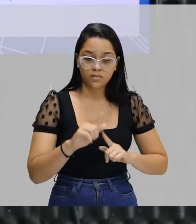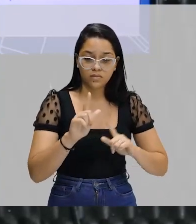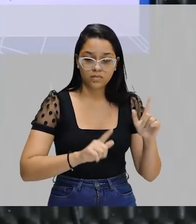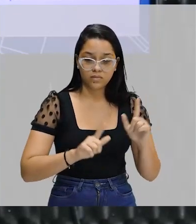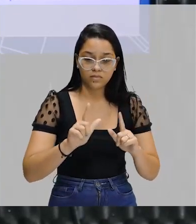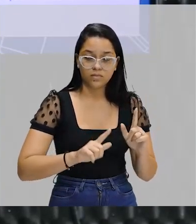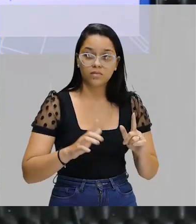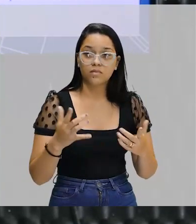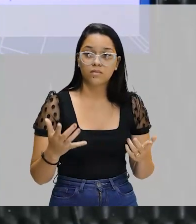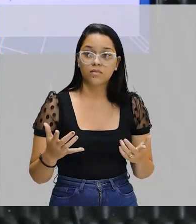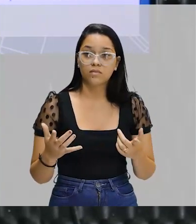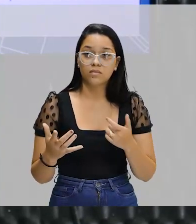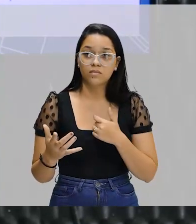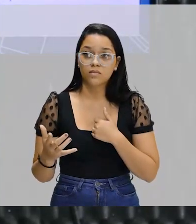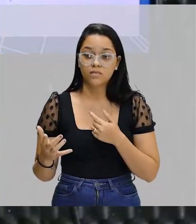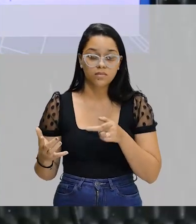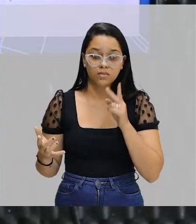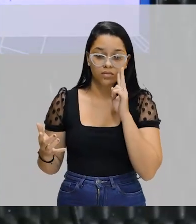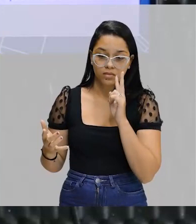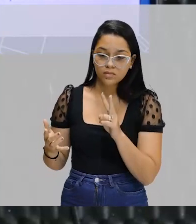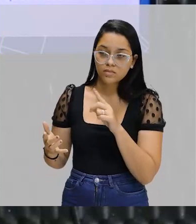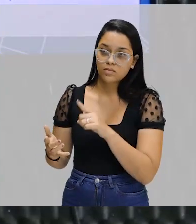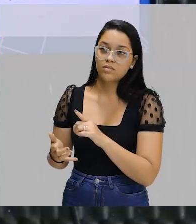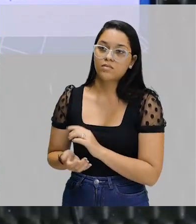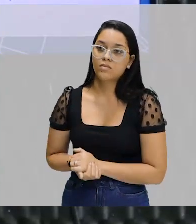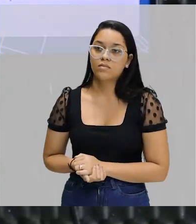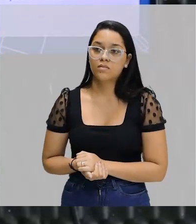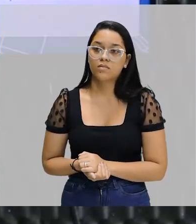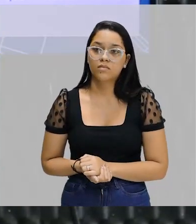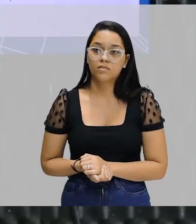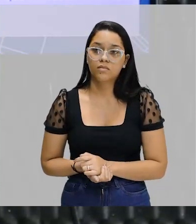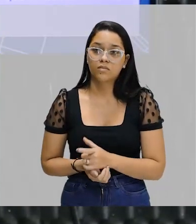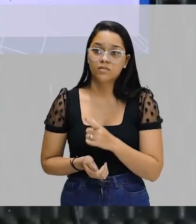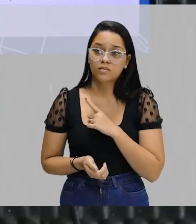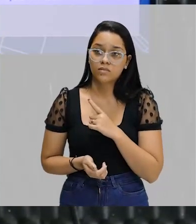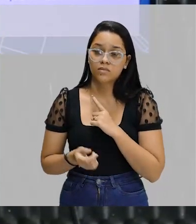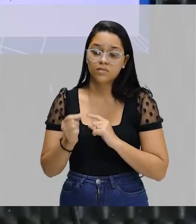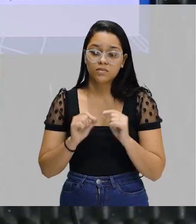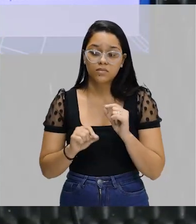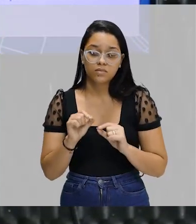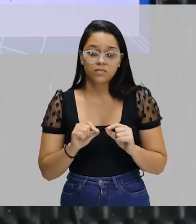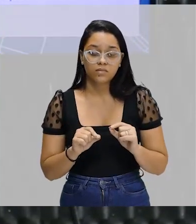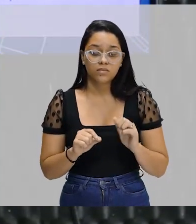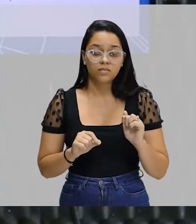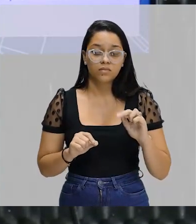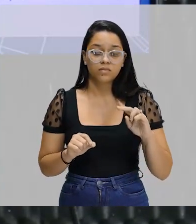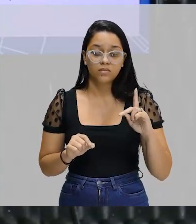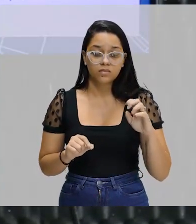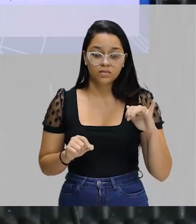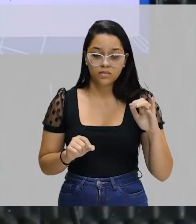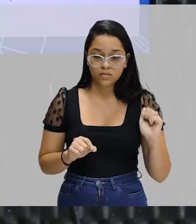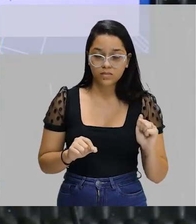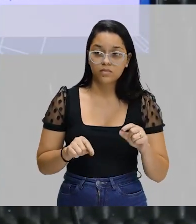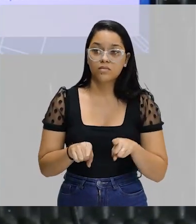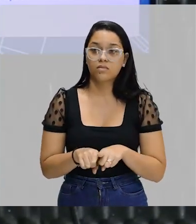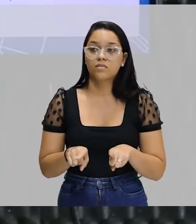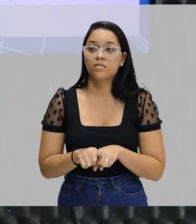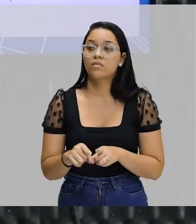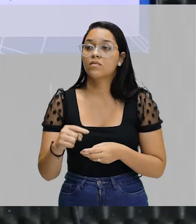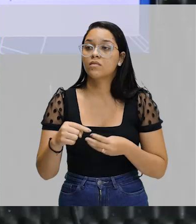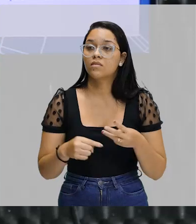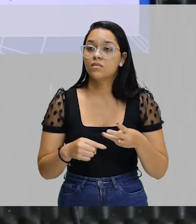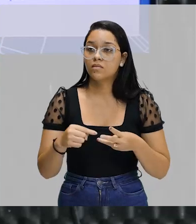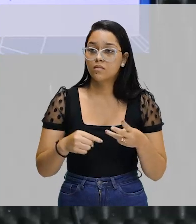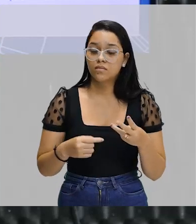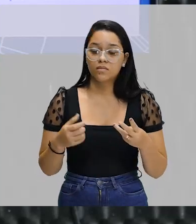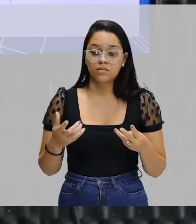eu vou largar de assisti-los na rede. Então, isso é uma batalha pela audiência, né? E aqui, a terceira,